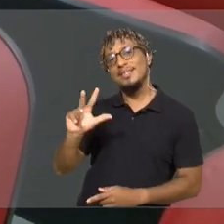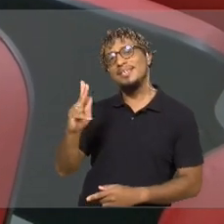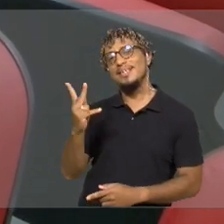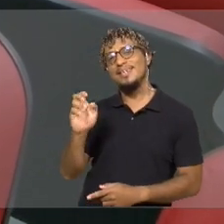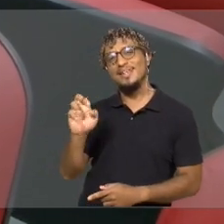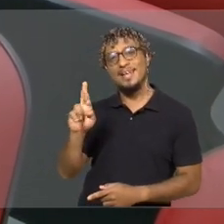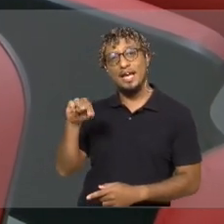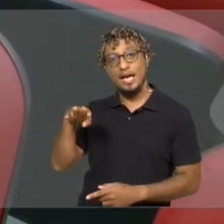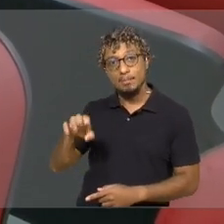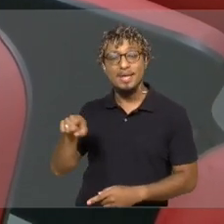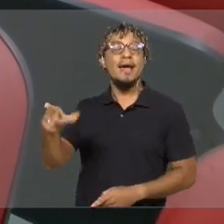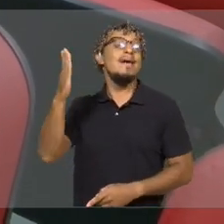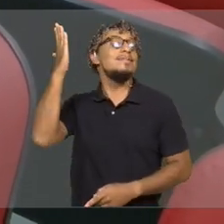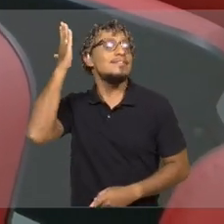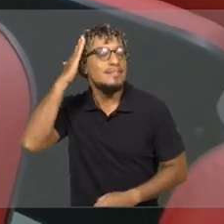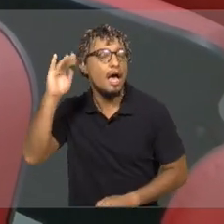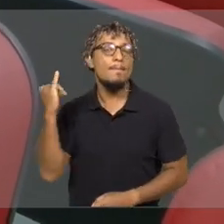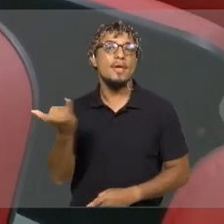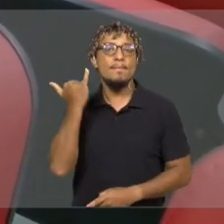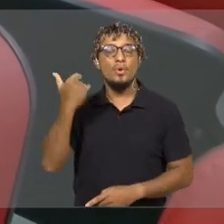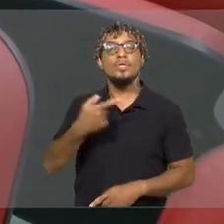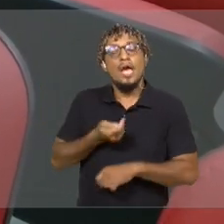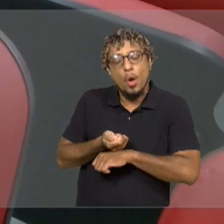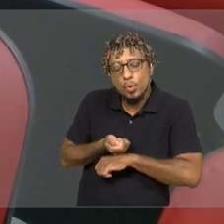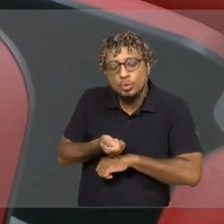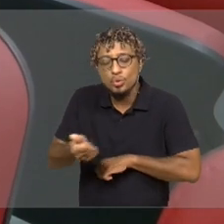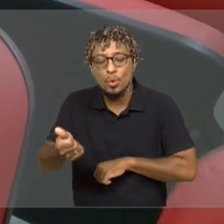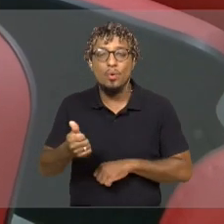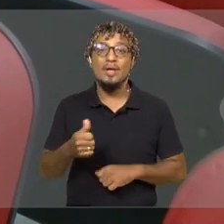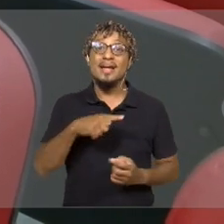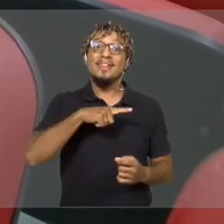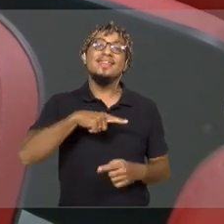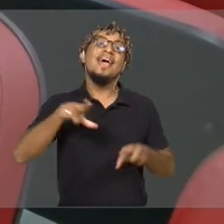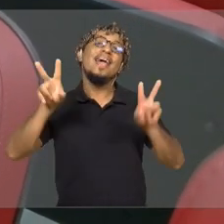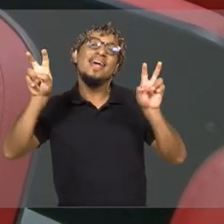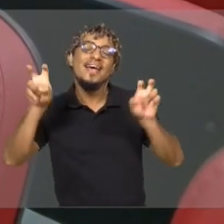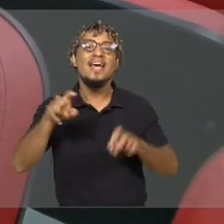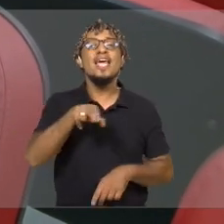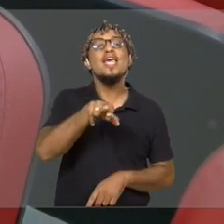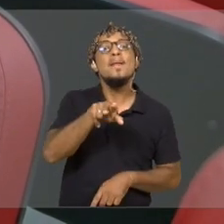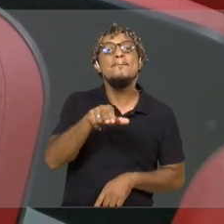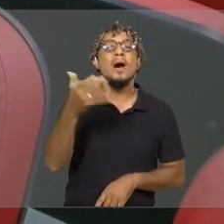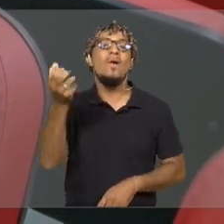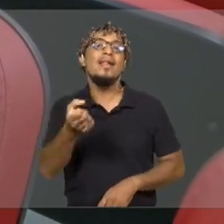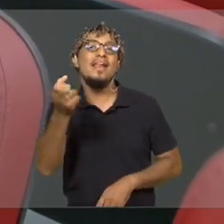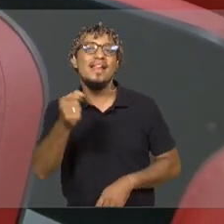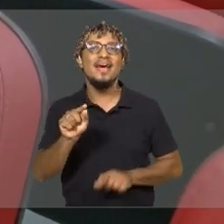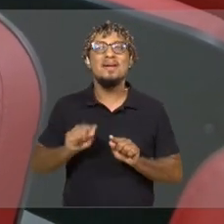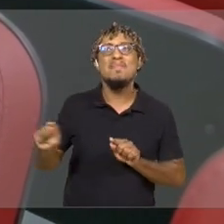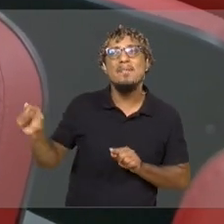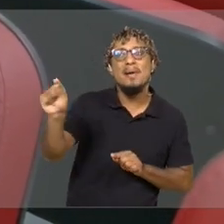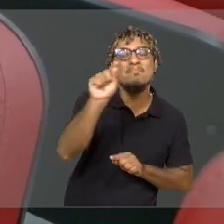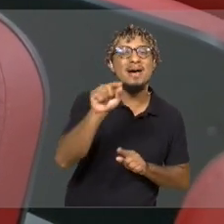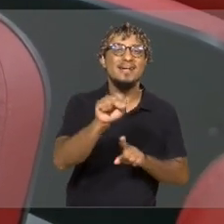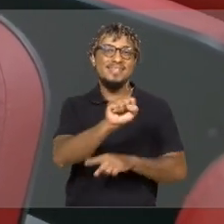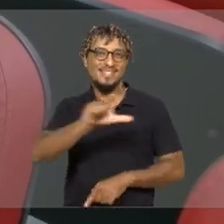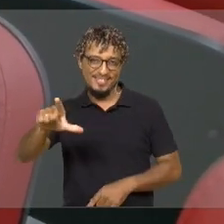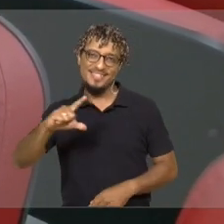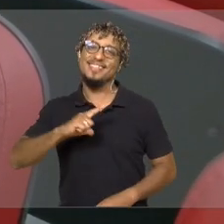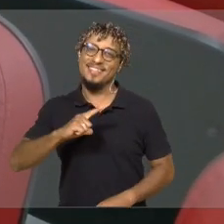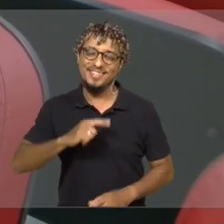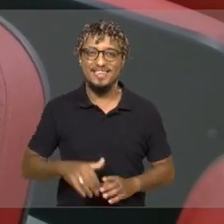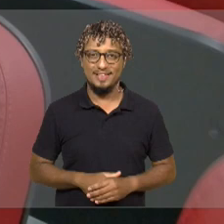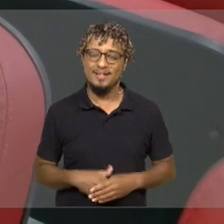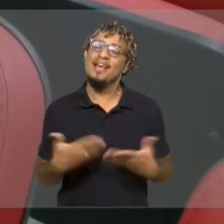importância que foi de eu ter doado o leite na época dele. Eu falo que eles têm irmãozinhos de leite espalhados por toda a São Luís, né? E